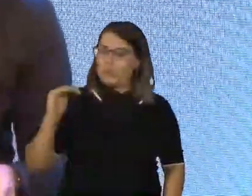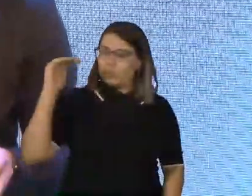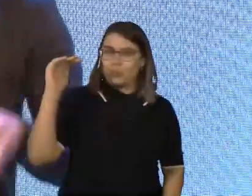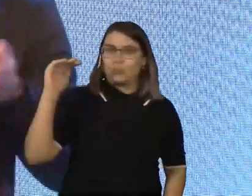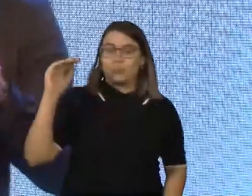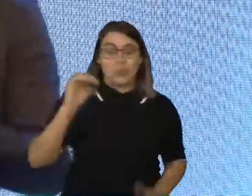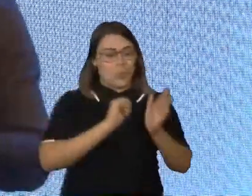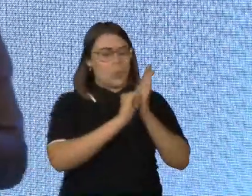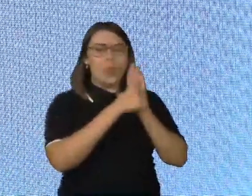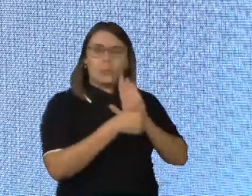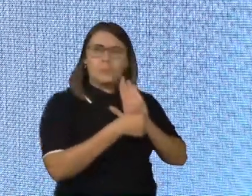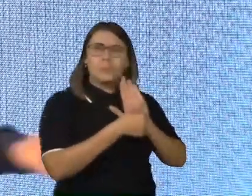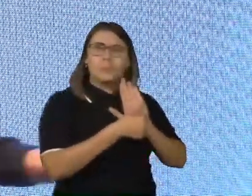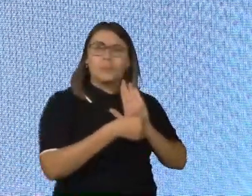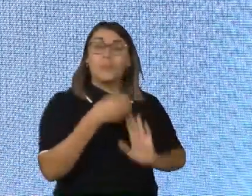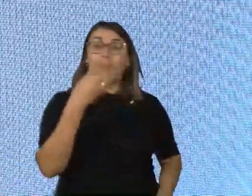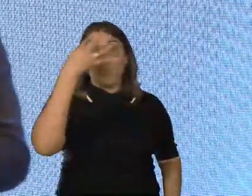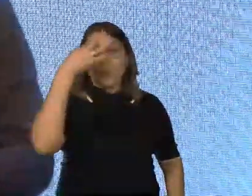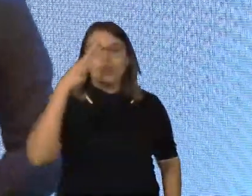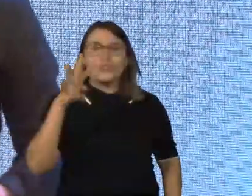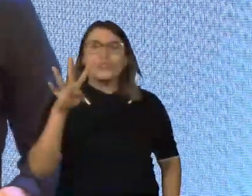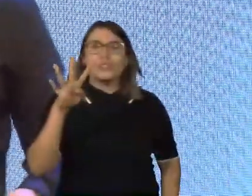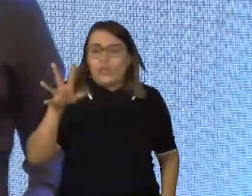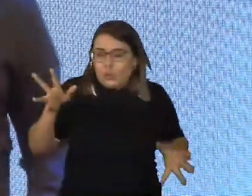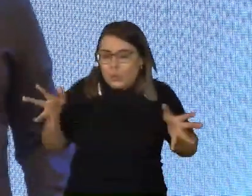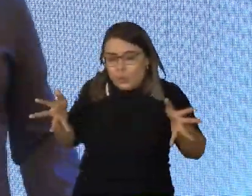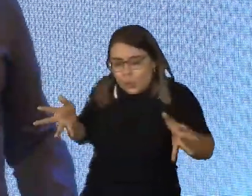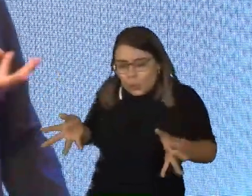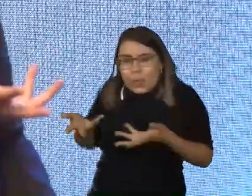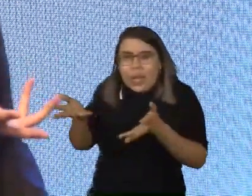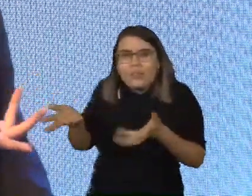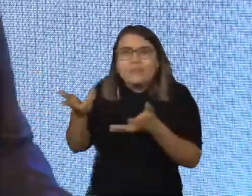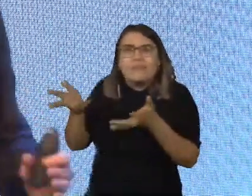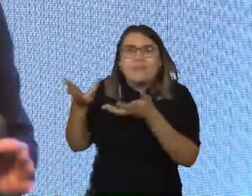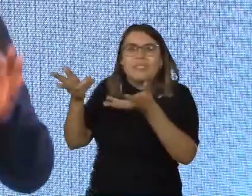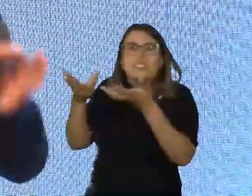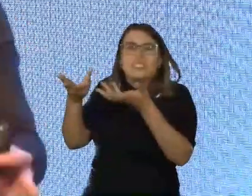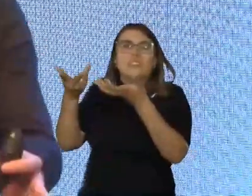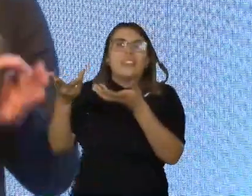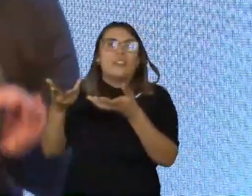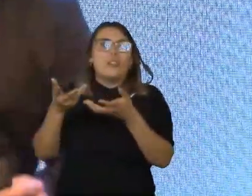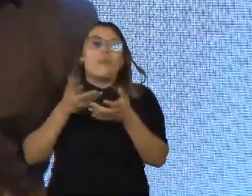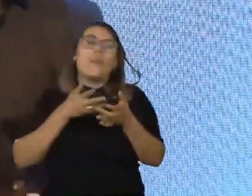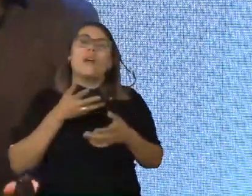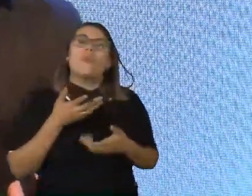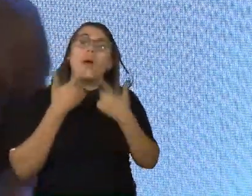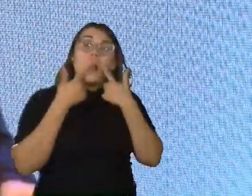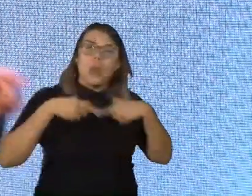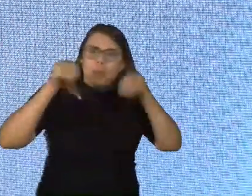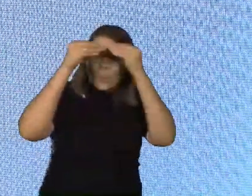casa e nesses quatro dias, nós apenas, a gente deu acessibilidade para a deficiência, uma linguagem acessível para cada um entender,